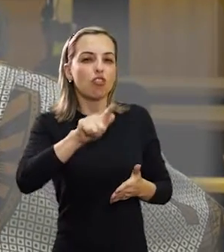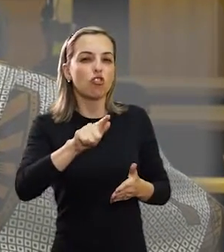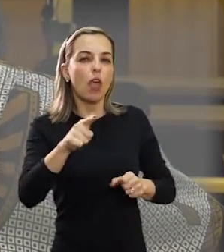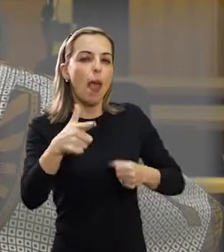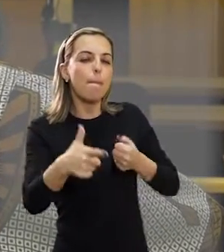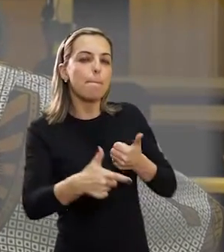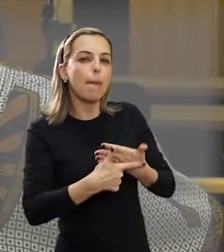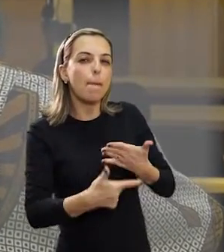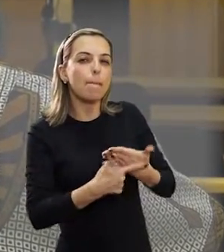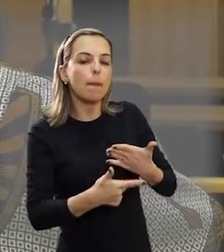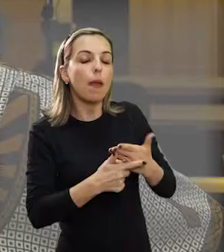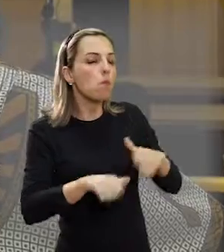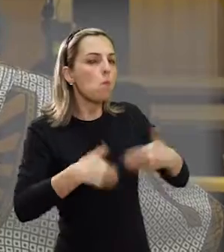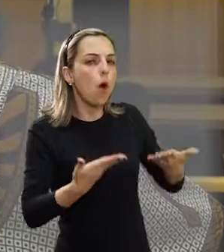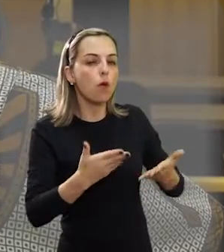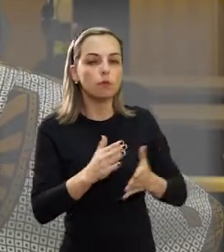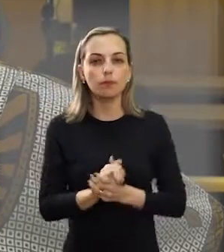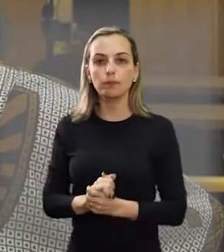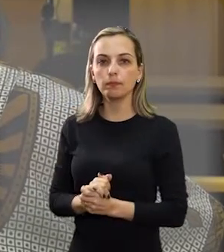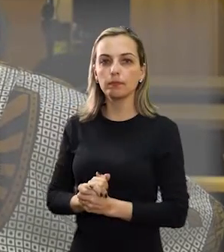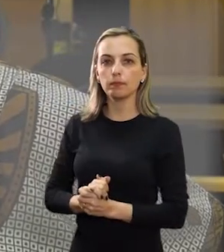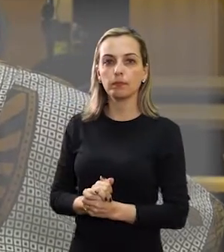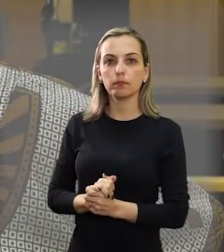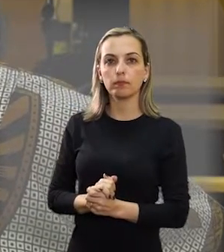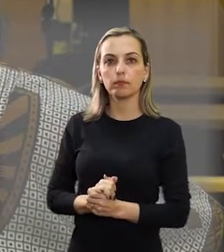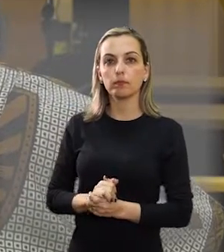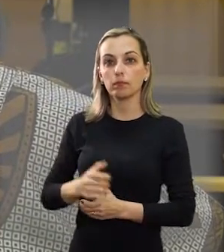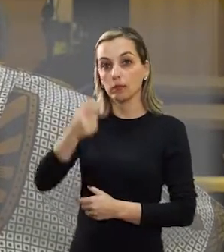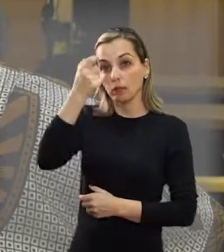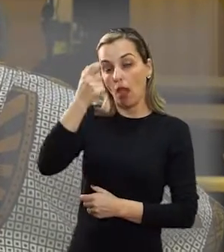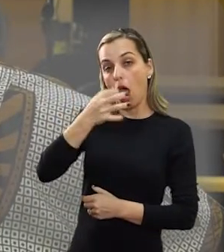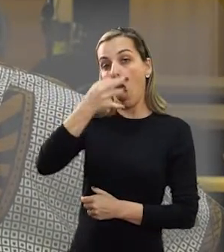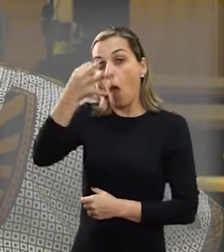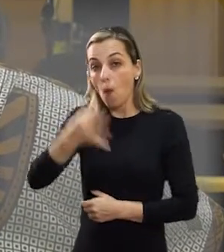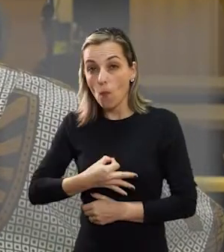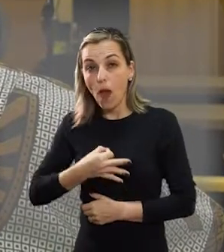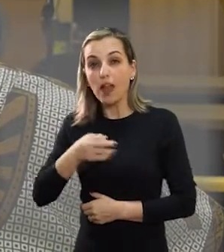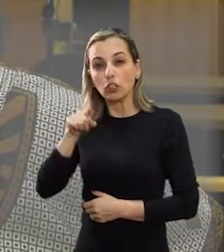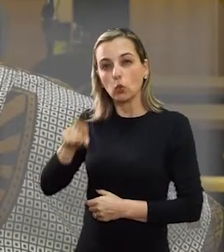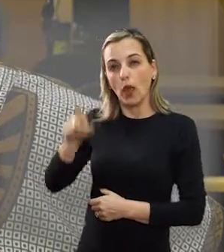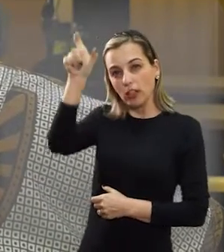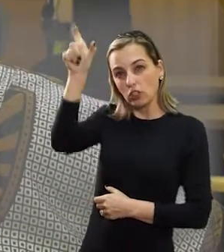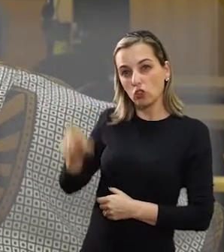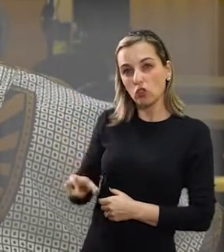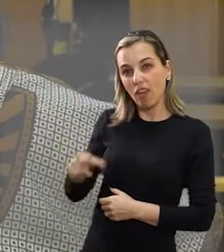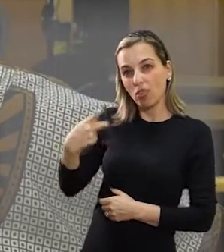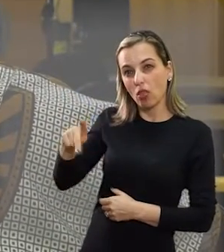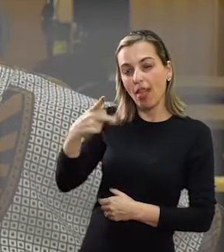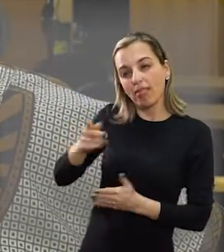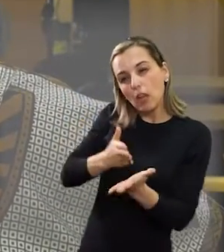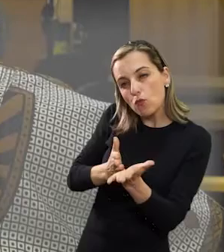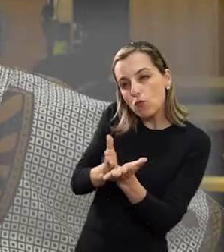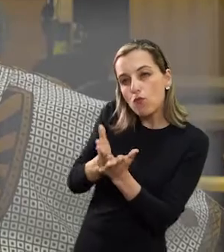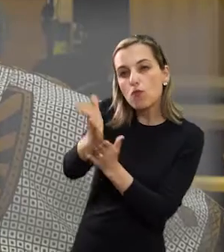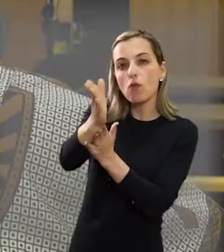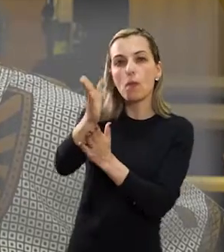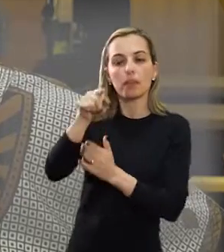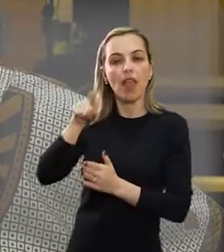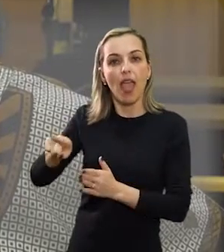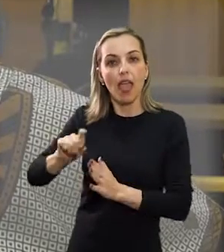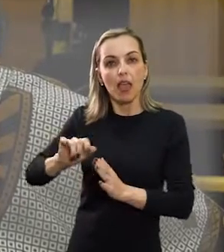Luiz Gama foi alguém que sofreu na carne o que é o escravismo. Então ele sabia o que